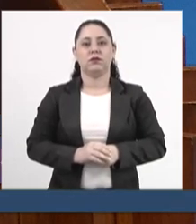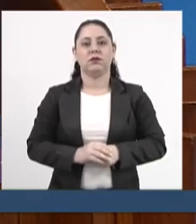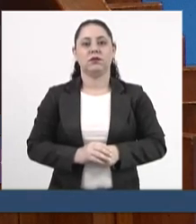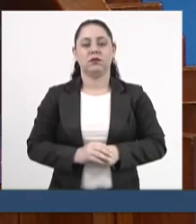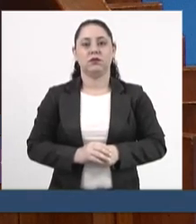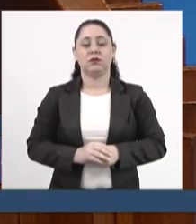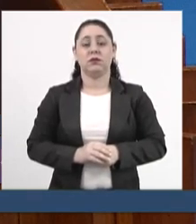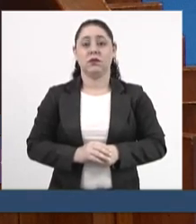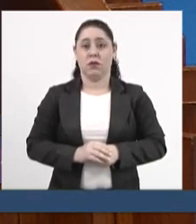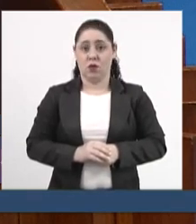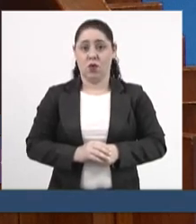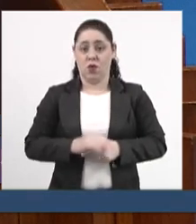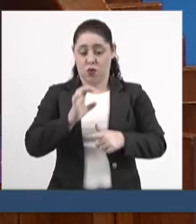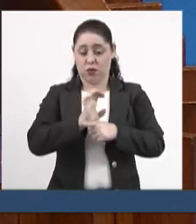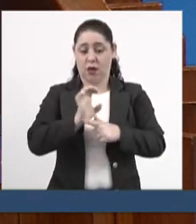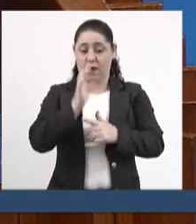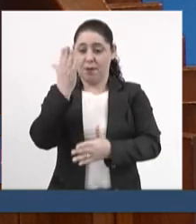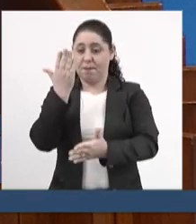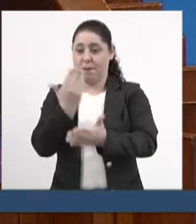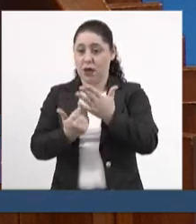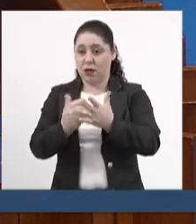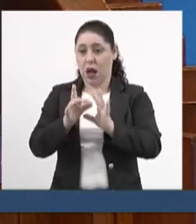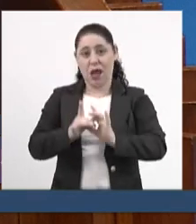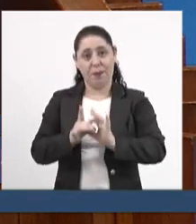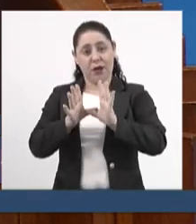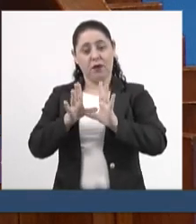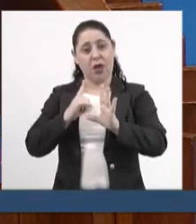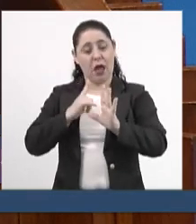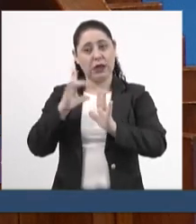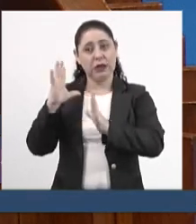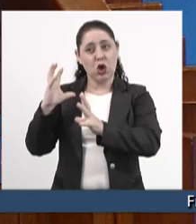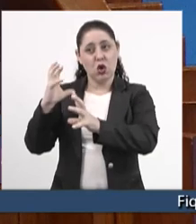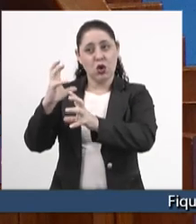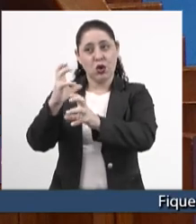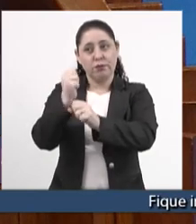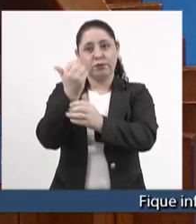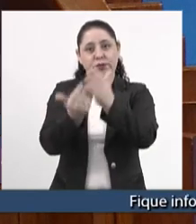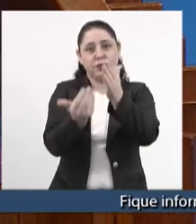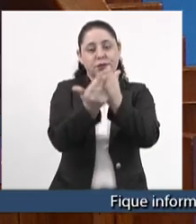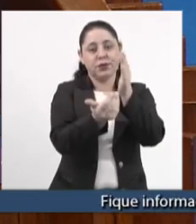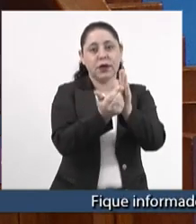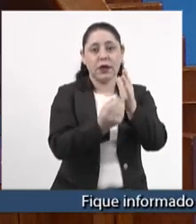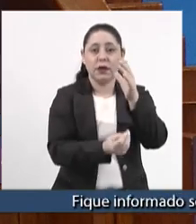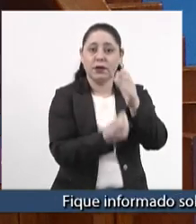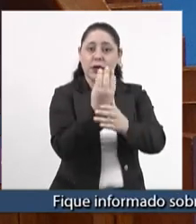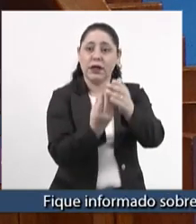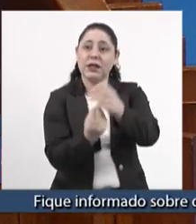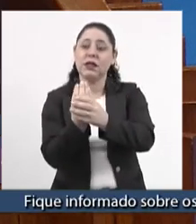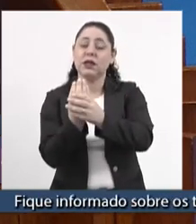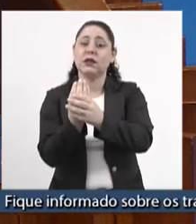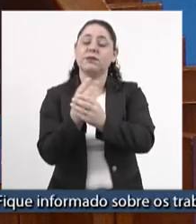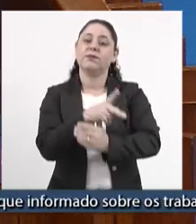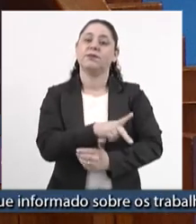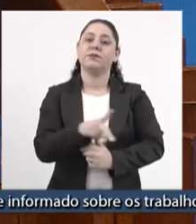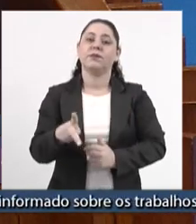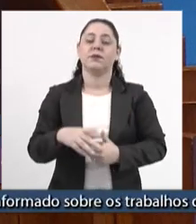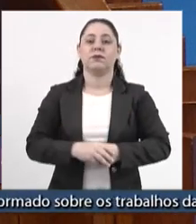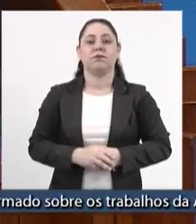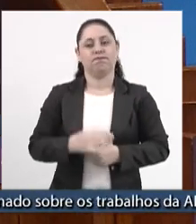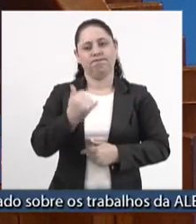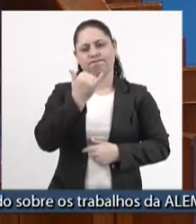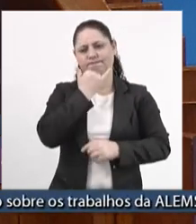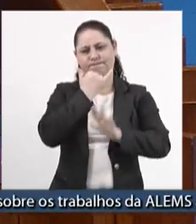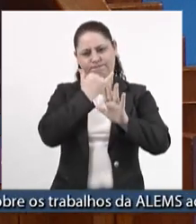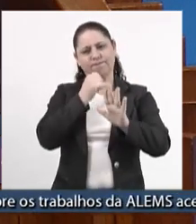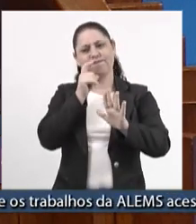do Mato Grosso do Sul, além de perder a autonomia, vai perder muita receita. E está se criando, senhor presidente, desculpe a